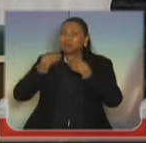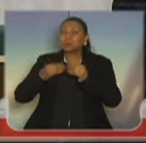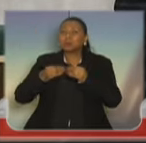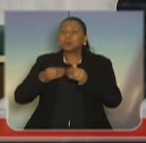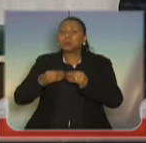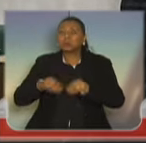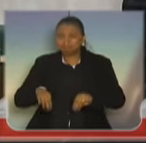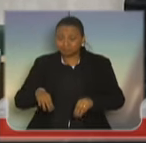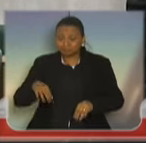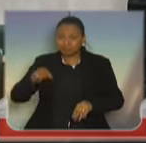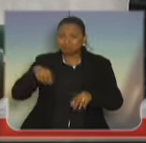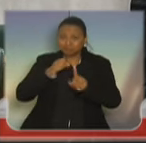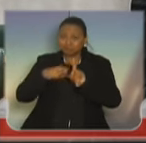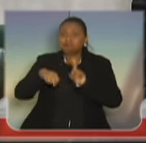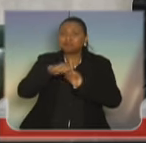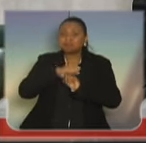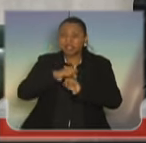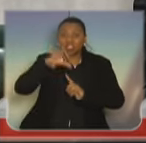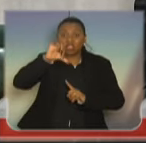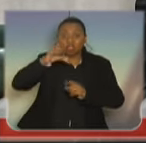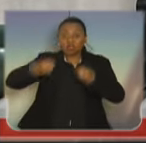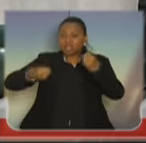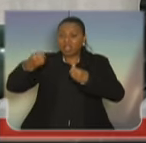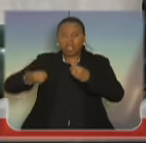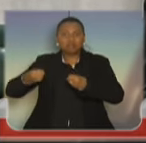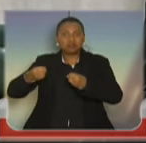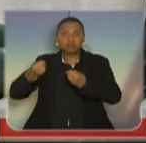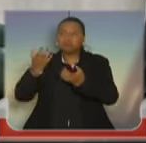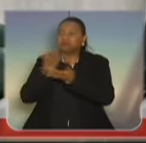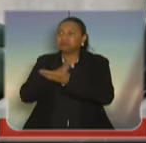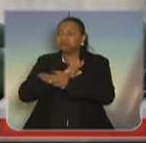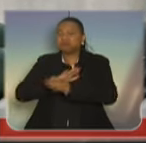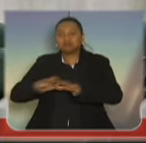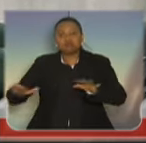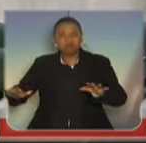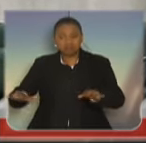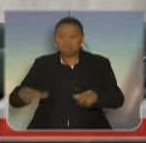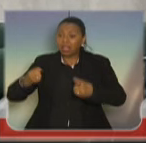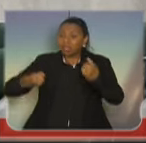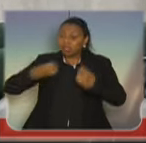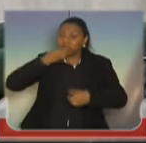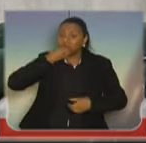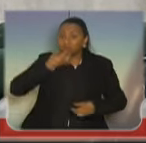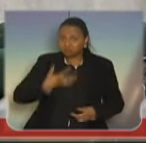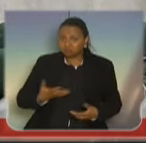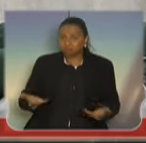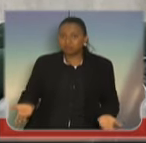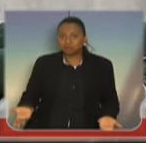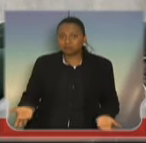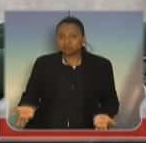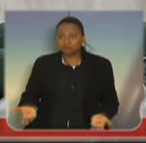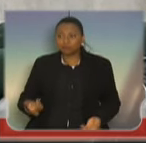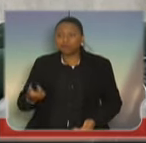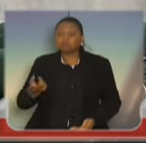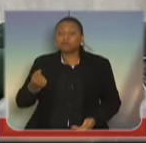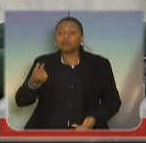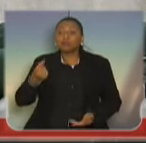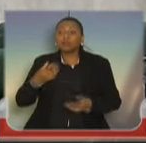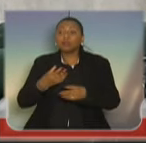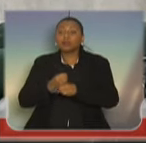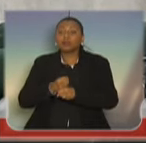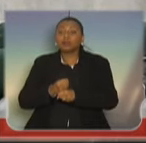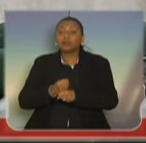traz para a sociedade. Nove carros destruídos, carros bons, se for colocar isso na ponta do lápis em dinheiro, quanto dá,